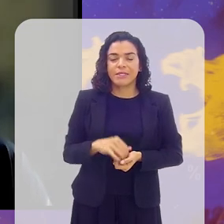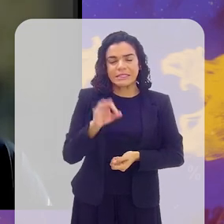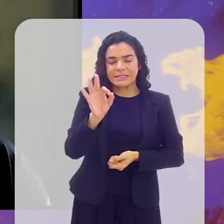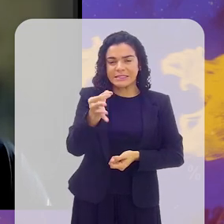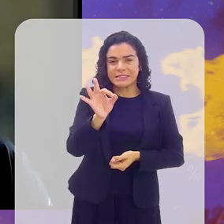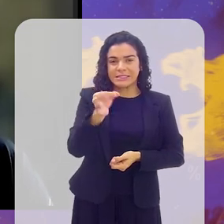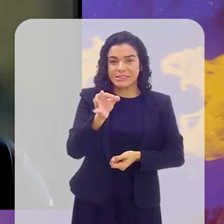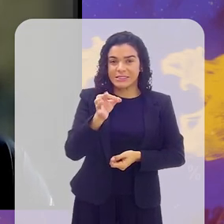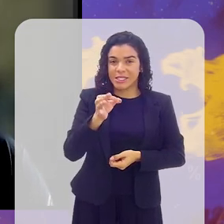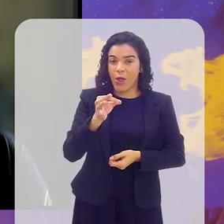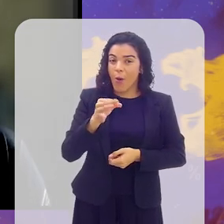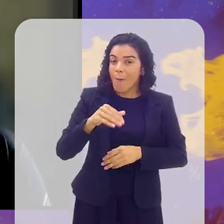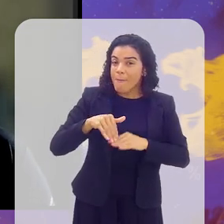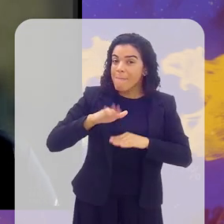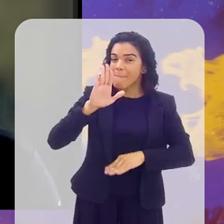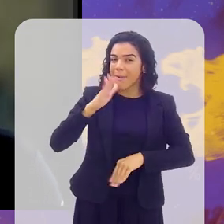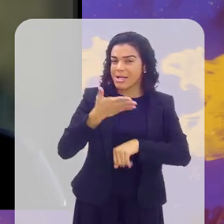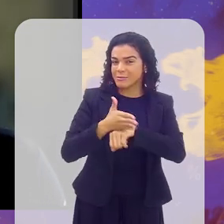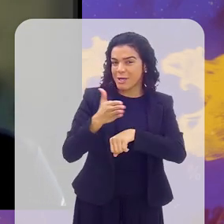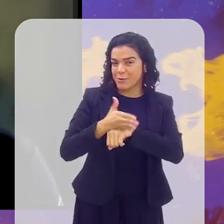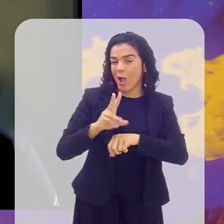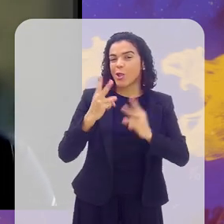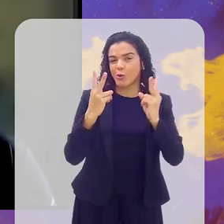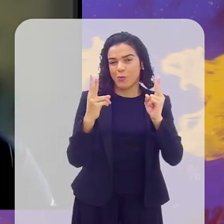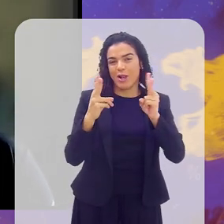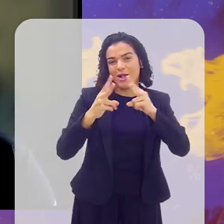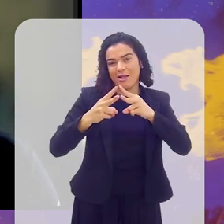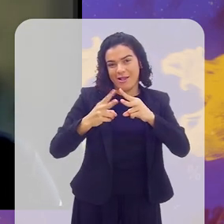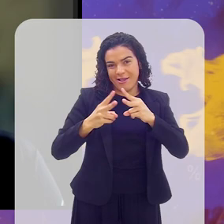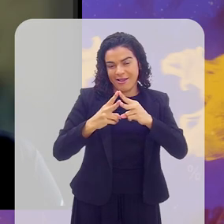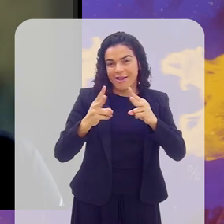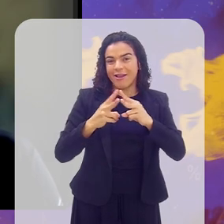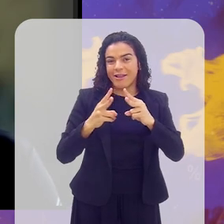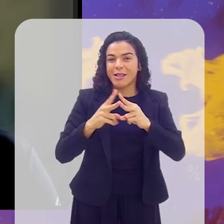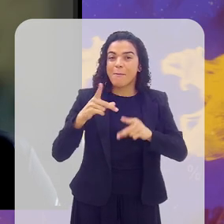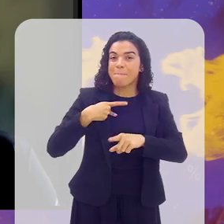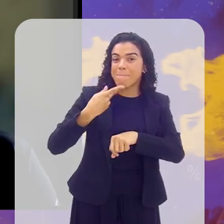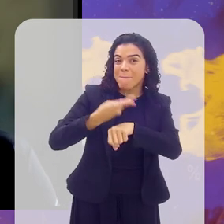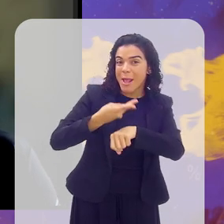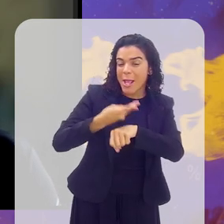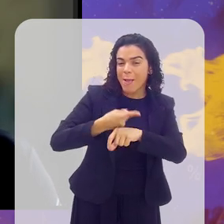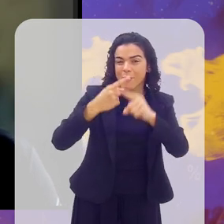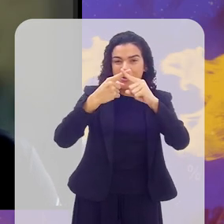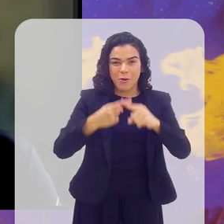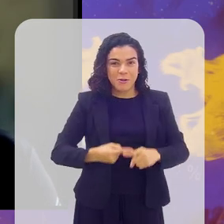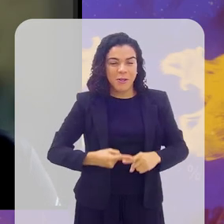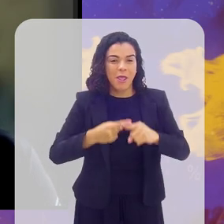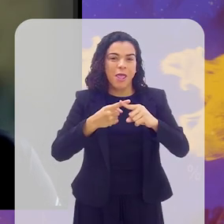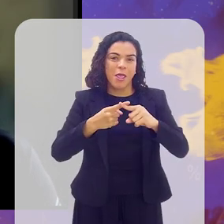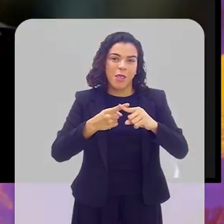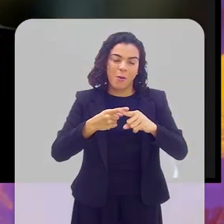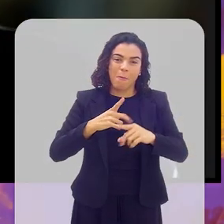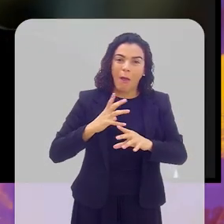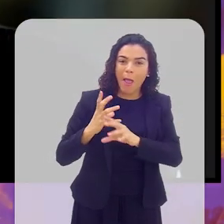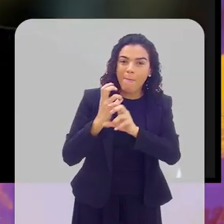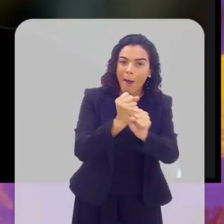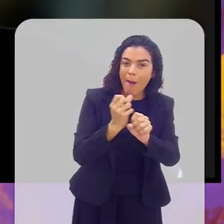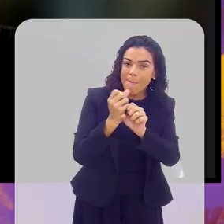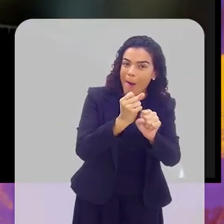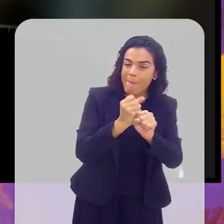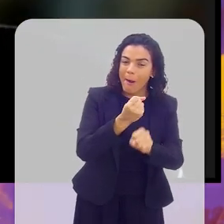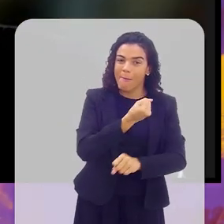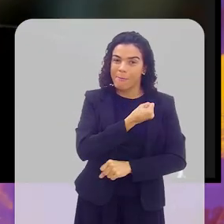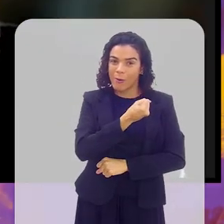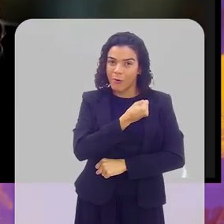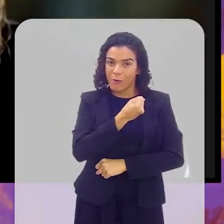Com certeza. O jogo mais praticado no mundo é o de duplas, né? Que tem as maiores premiações, os torneios que valem mais pontos, são os